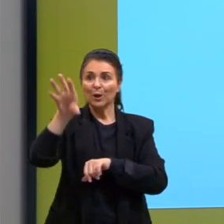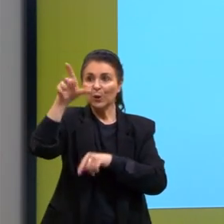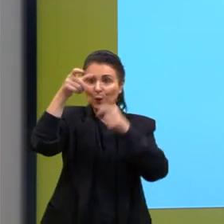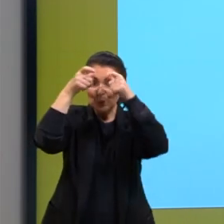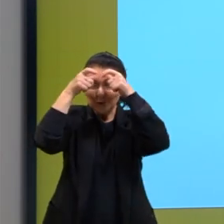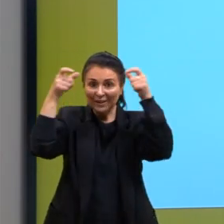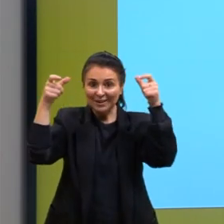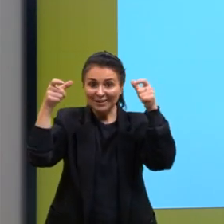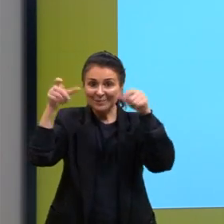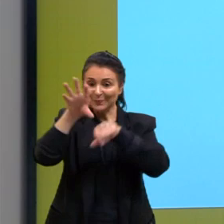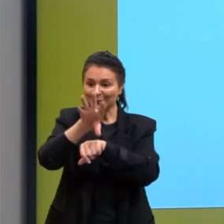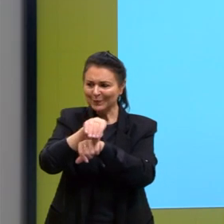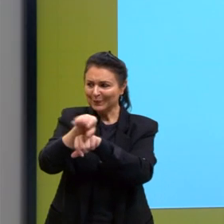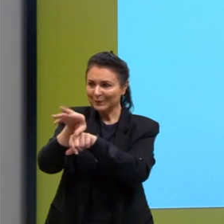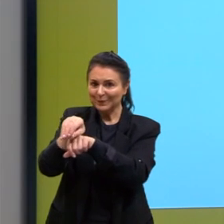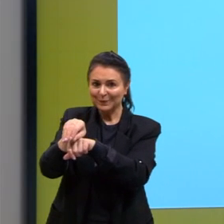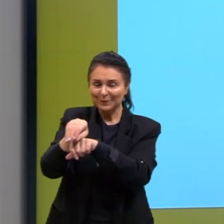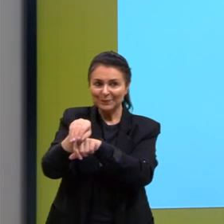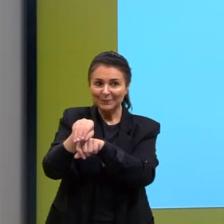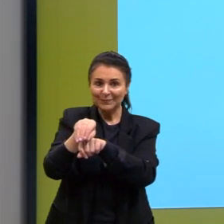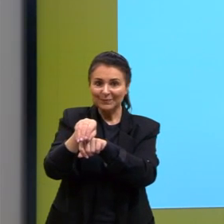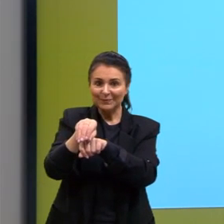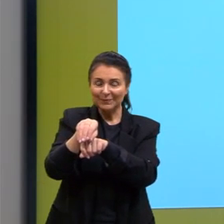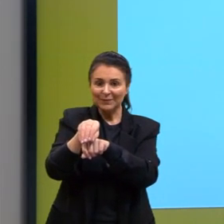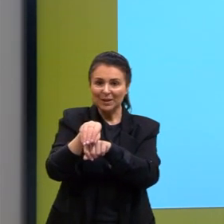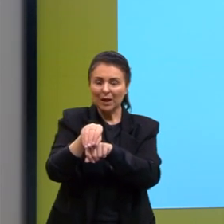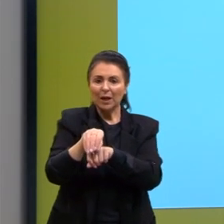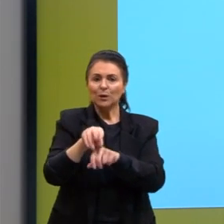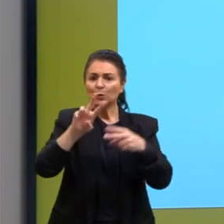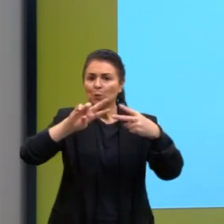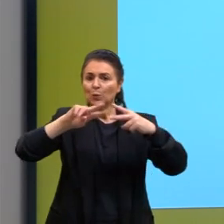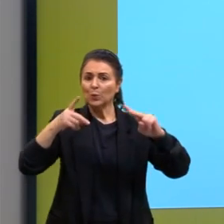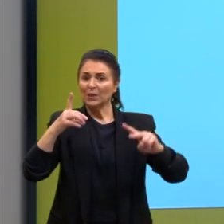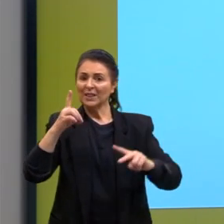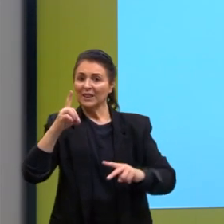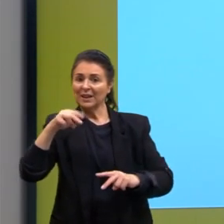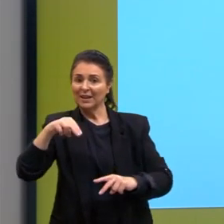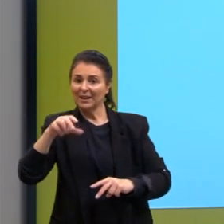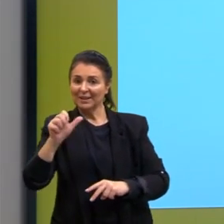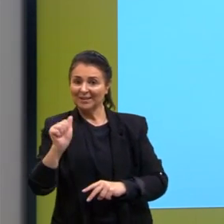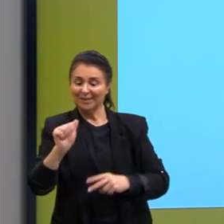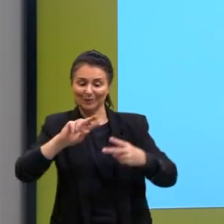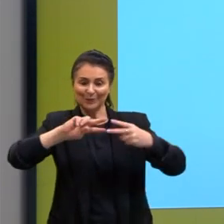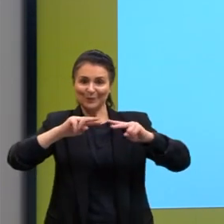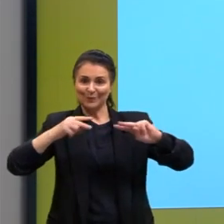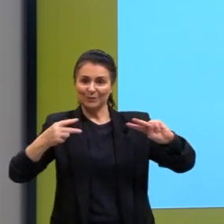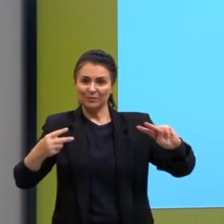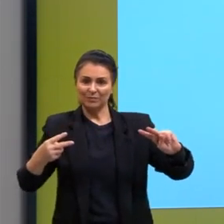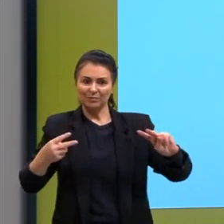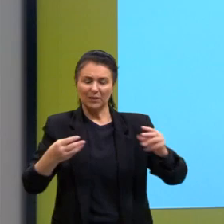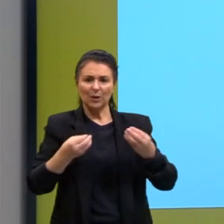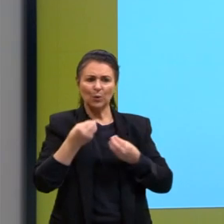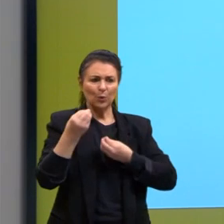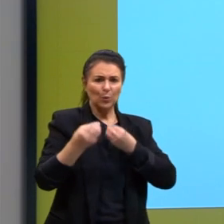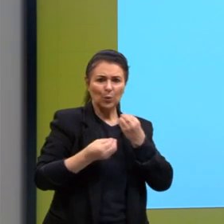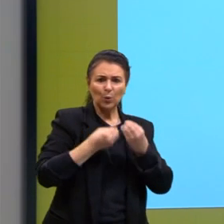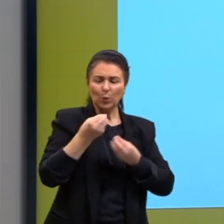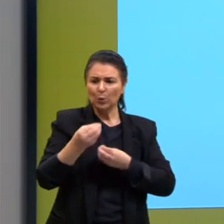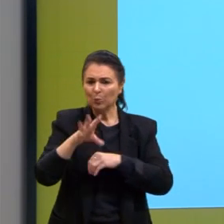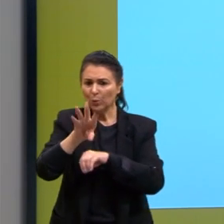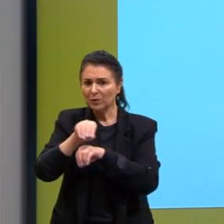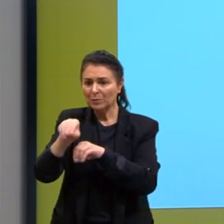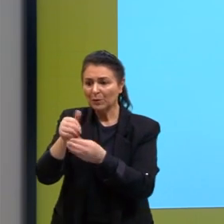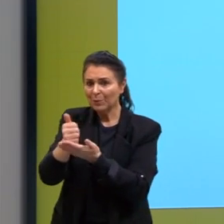do conhecimento de DNA. O conhecimento de onde está ali o DNA, o conhecimento